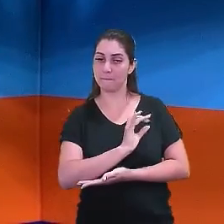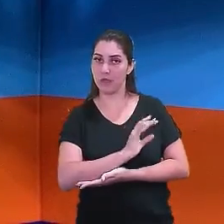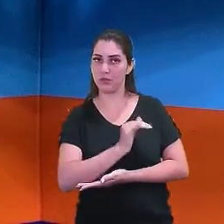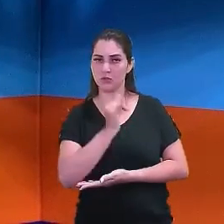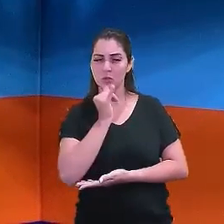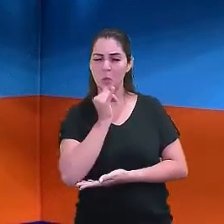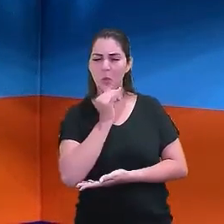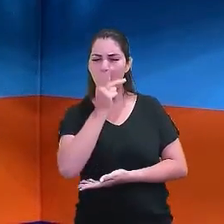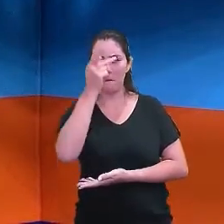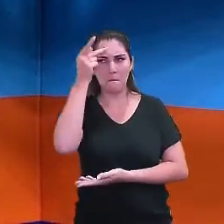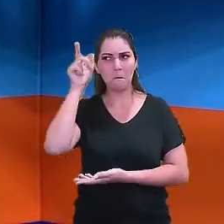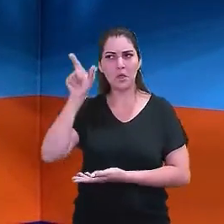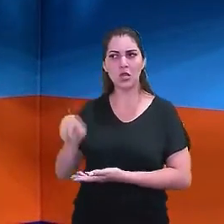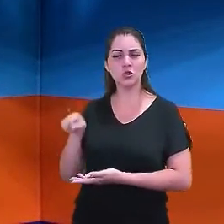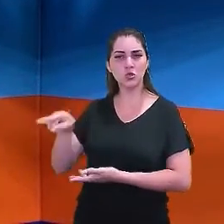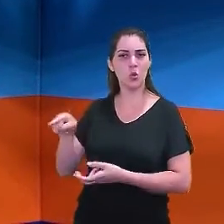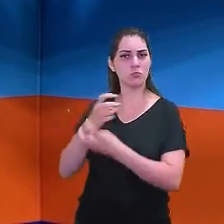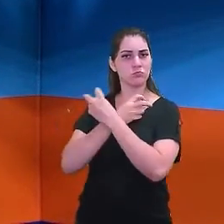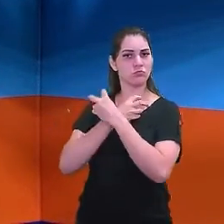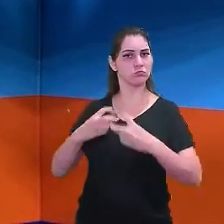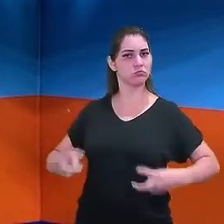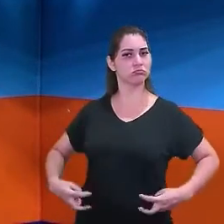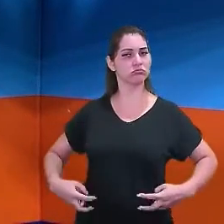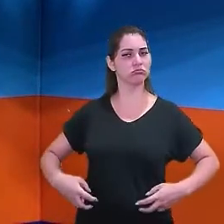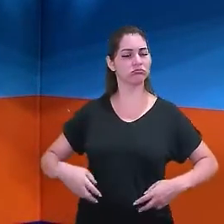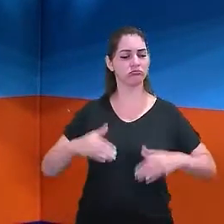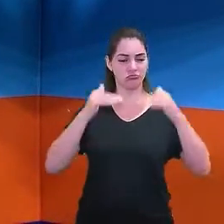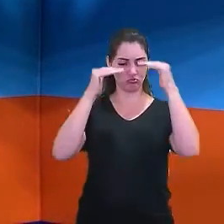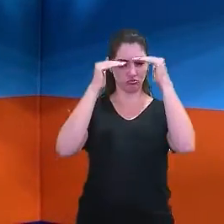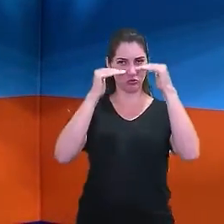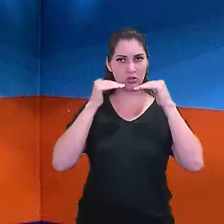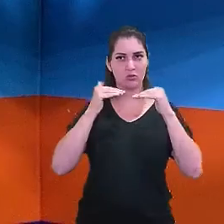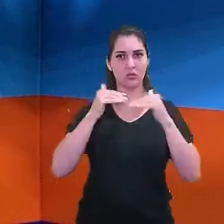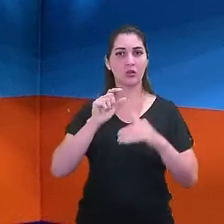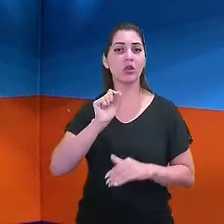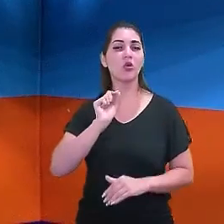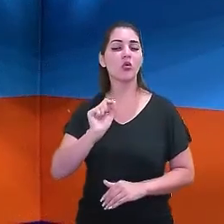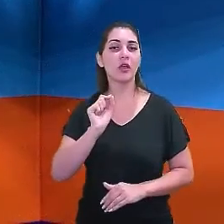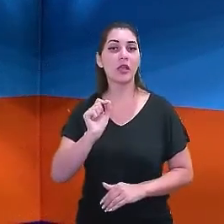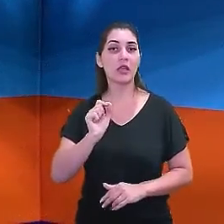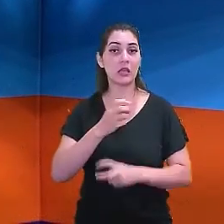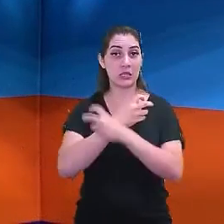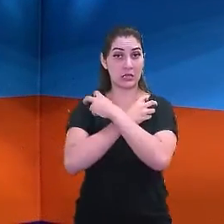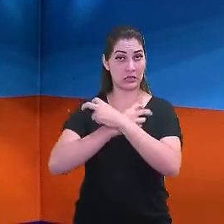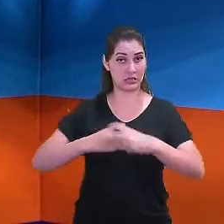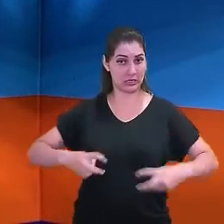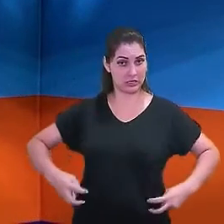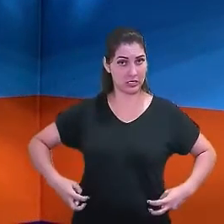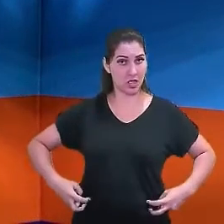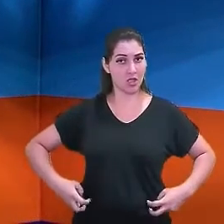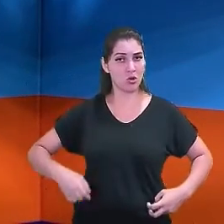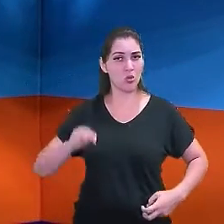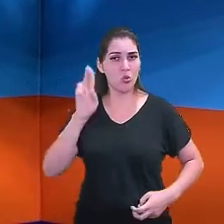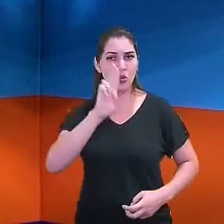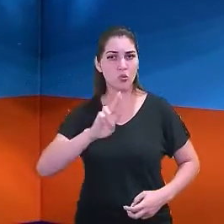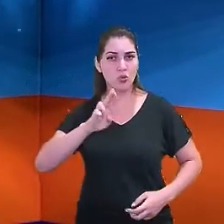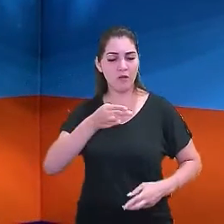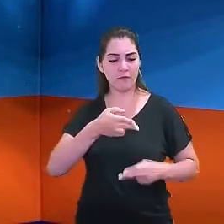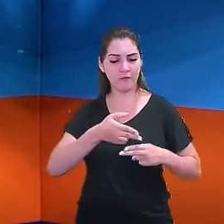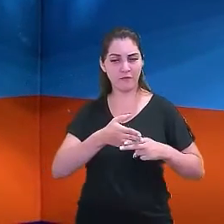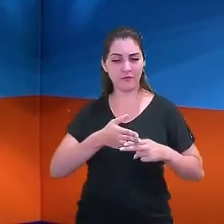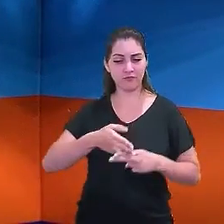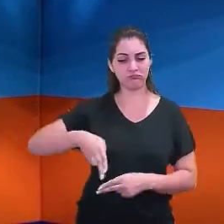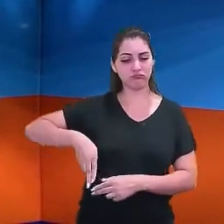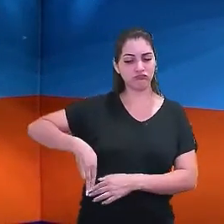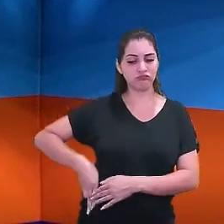cangaceiro, então fulano era bastante respeitado, porque aquele ditado, cangaceiro andava com a peixeira no costo da calça. Então,